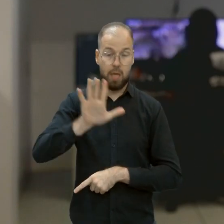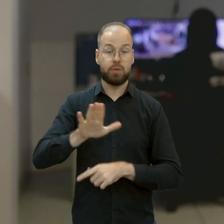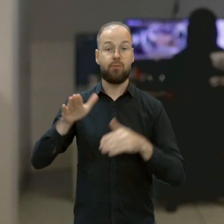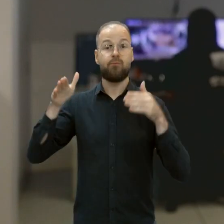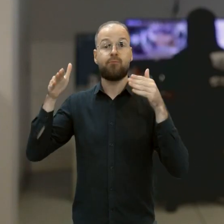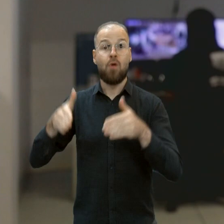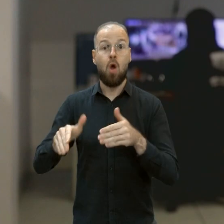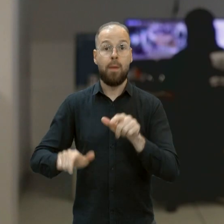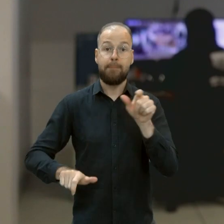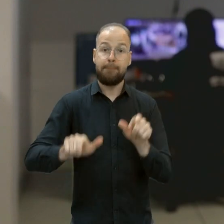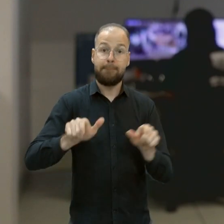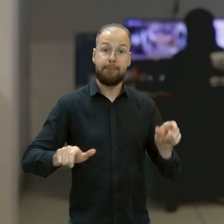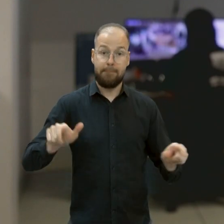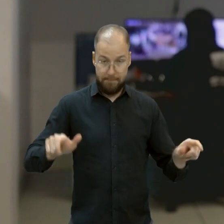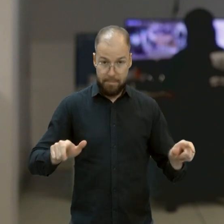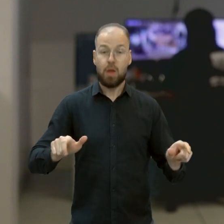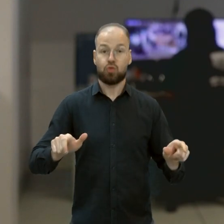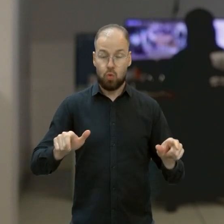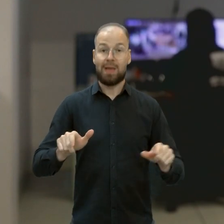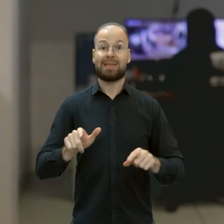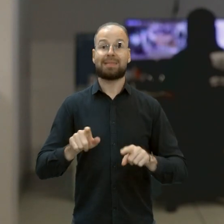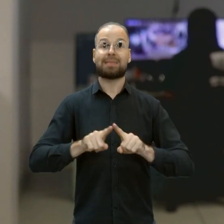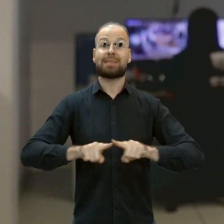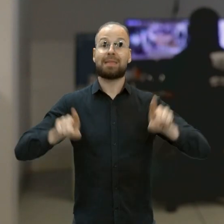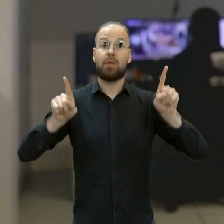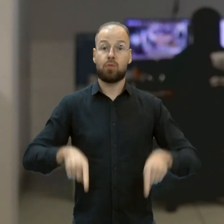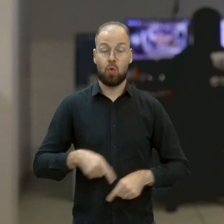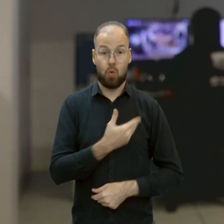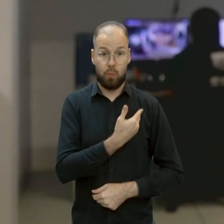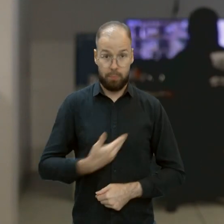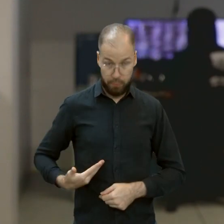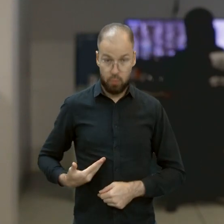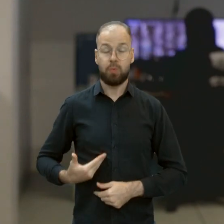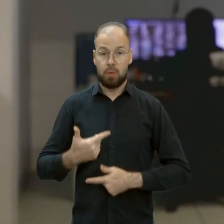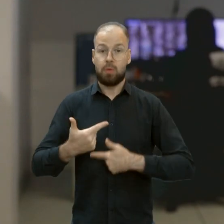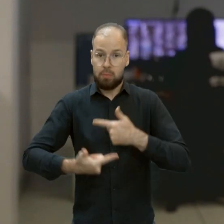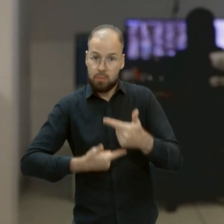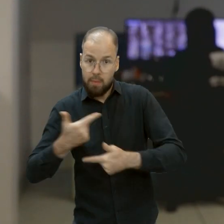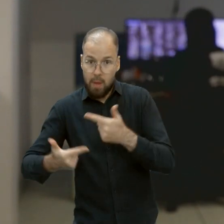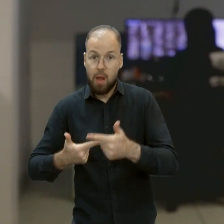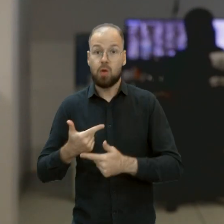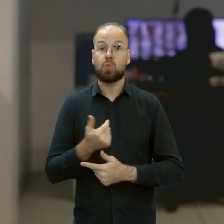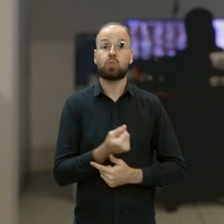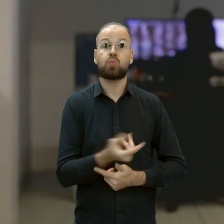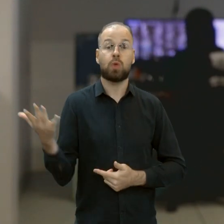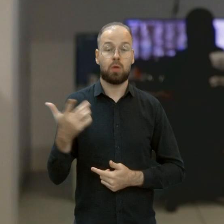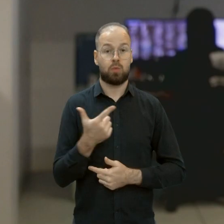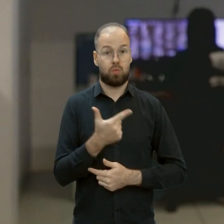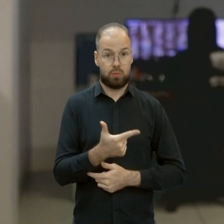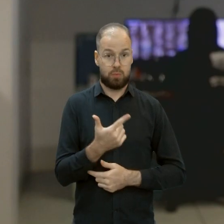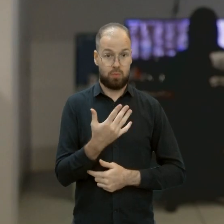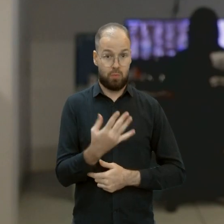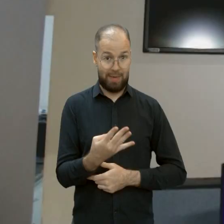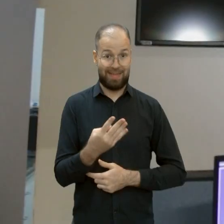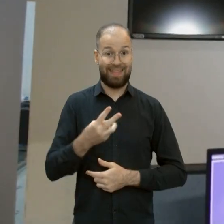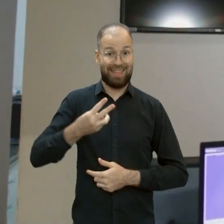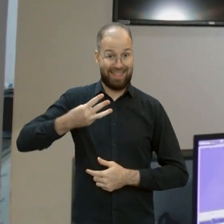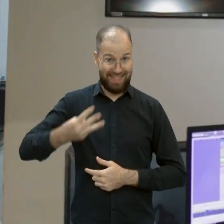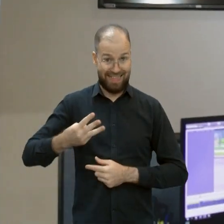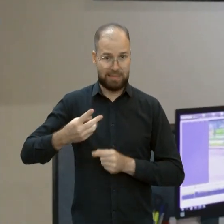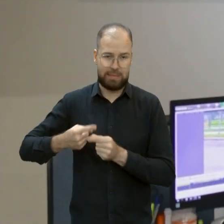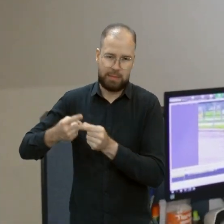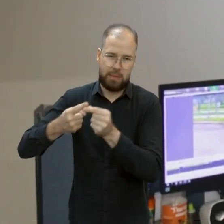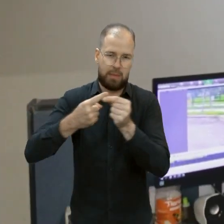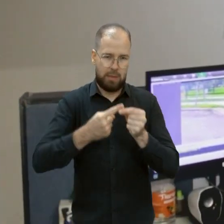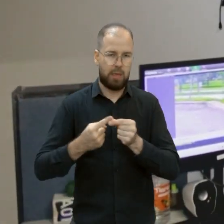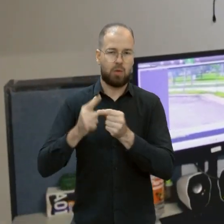operadores, nos servidores públicos que atuam nas 246 cidades goianas. A questão